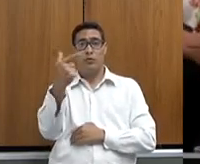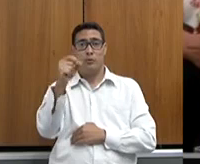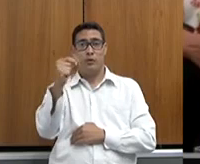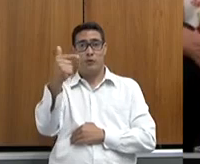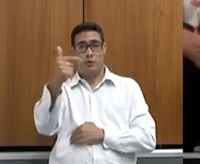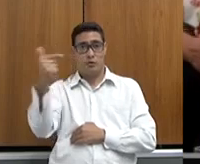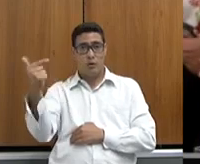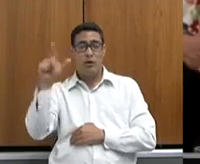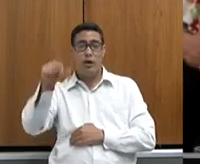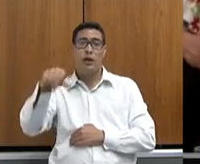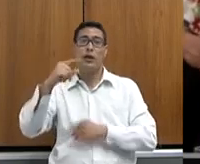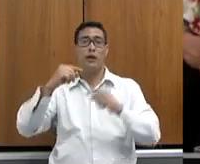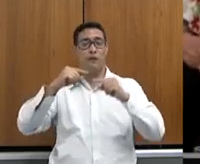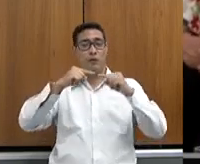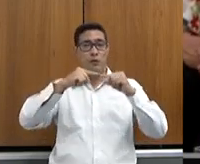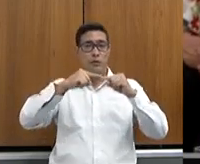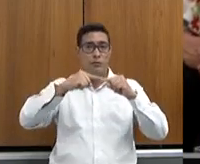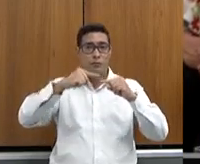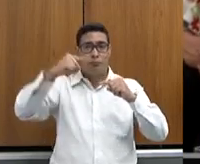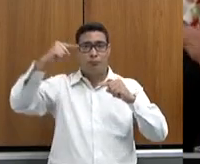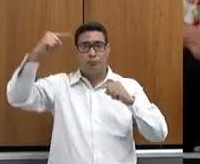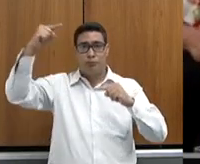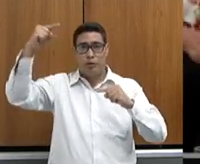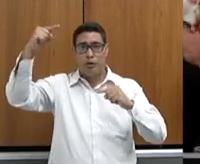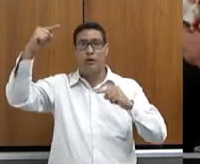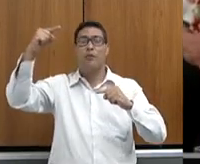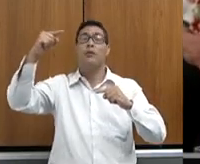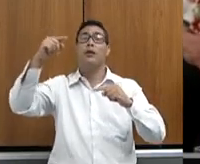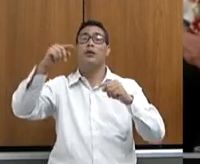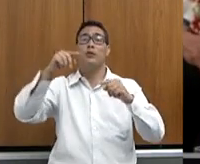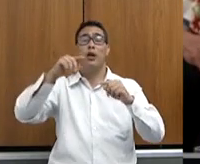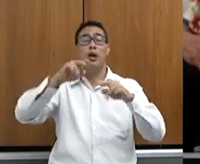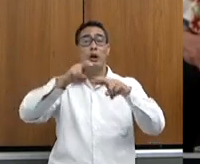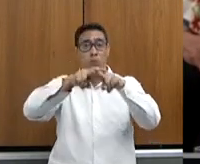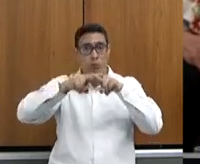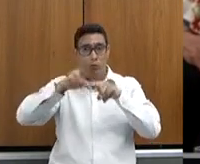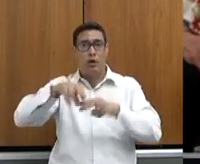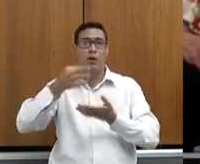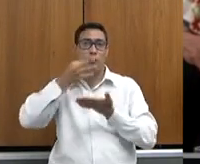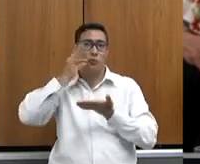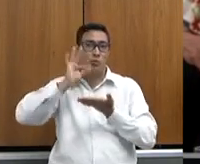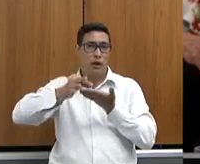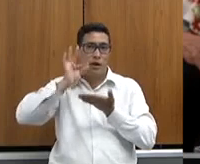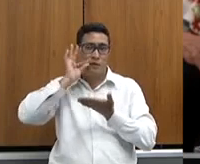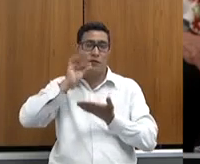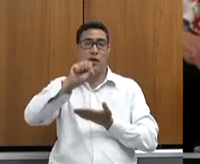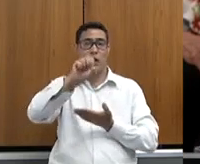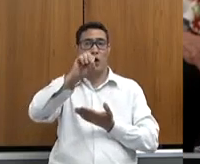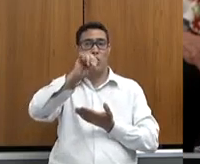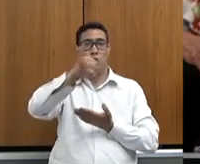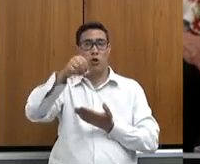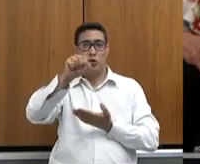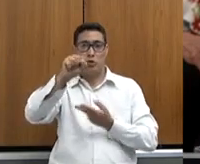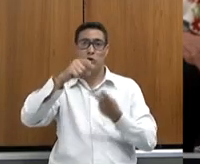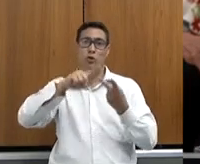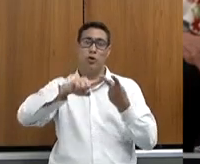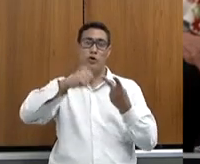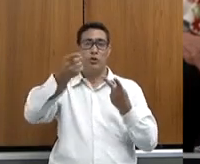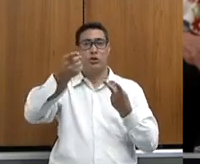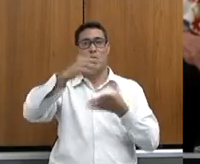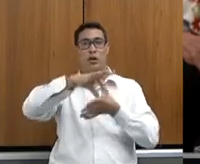a gente tendo esse crescimento, eu já disse no início, mas vou repetir aqui, puxado pelo café, pela soja, pela proteína animal, pelo